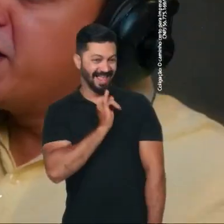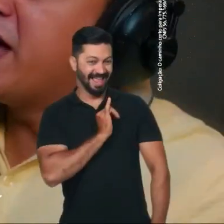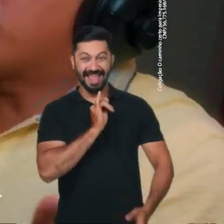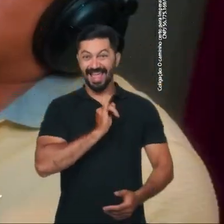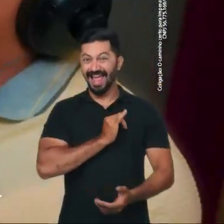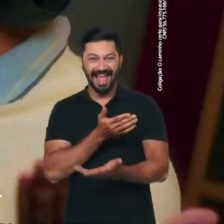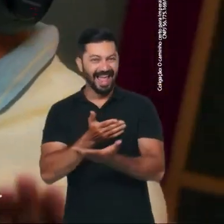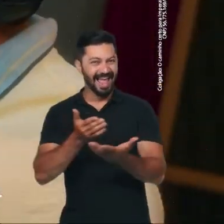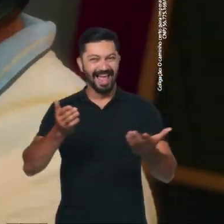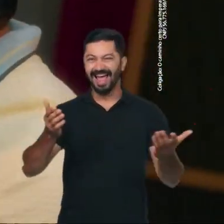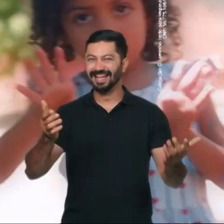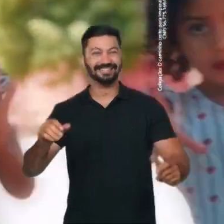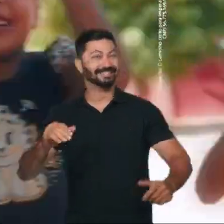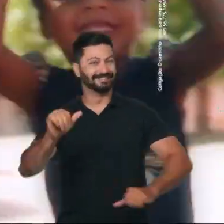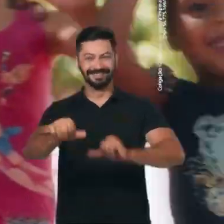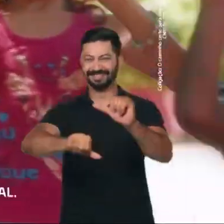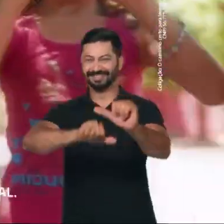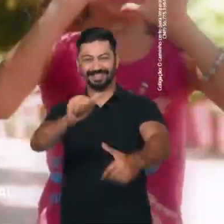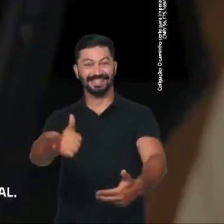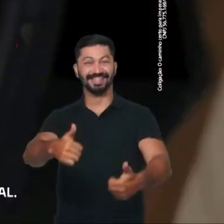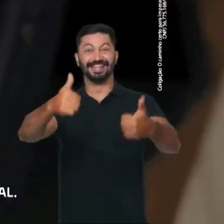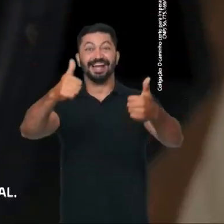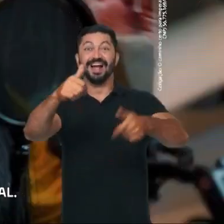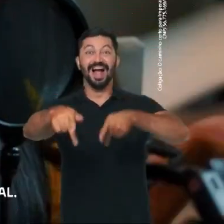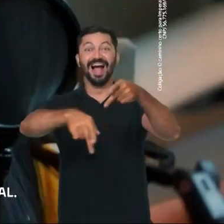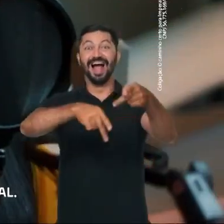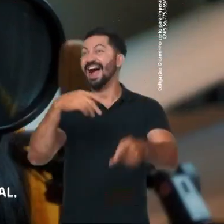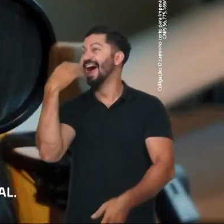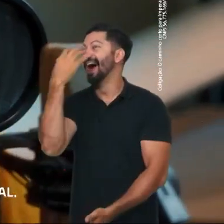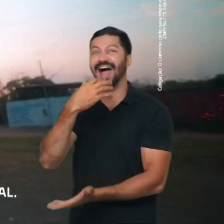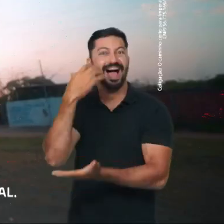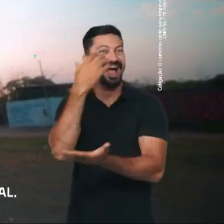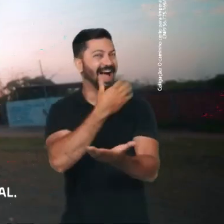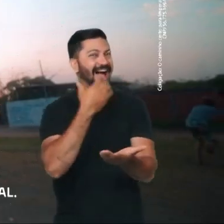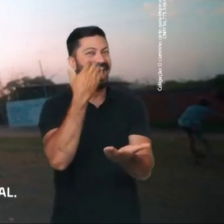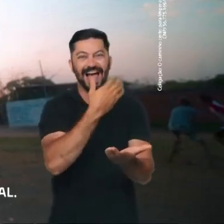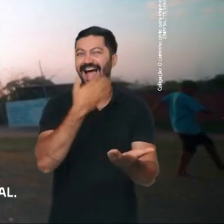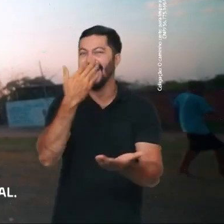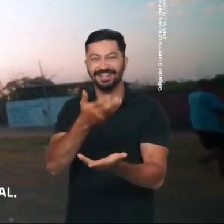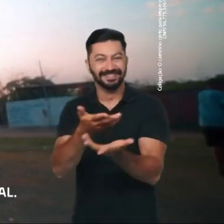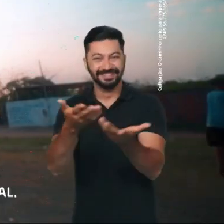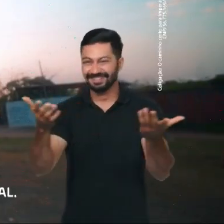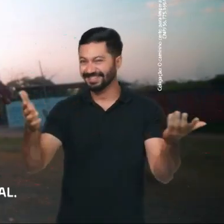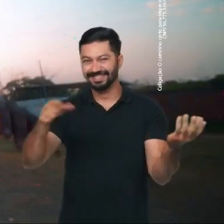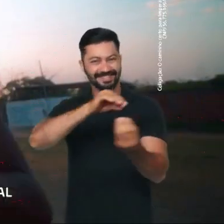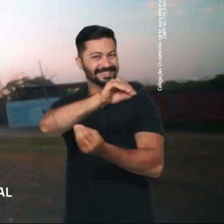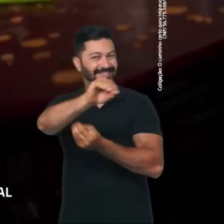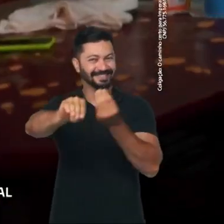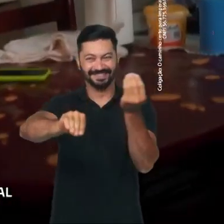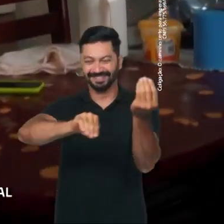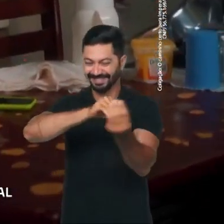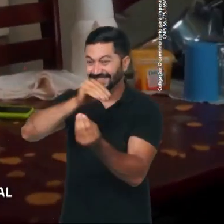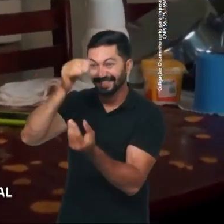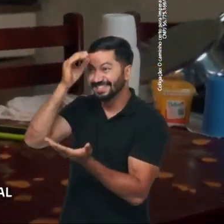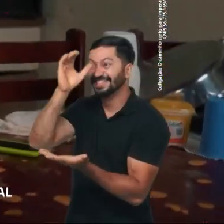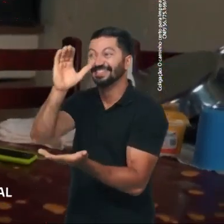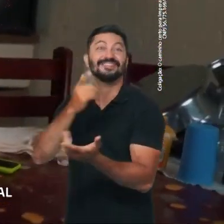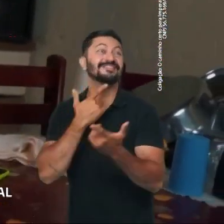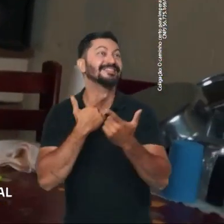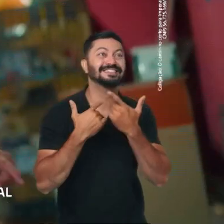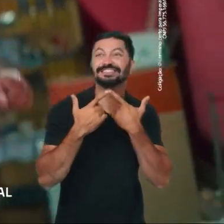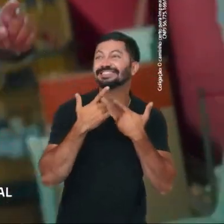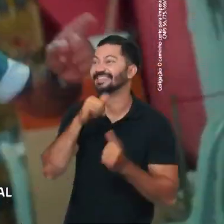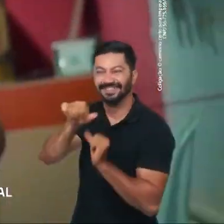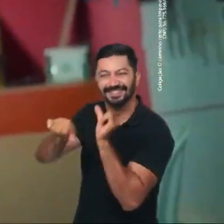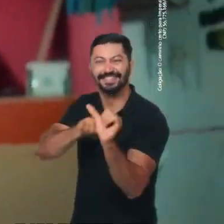Se reconstruir, ver nosso povo cantar Reflorencer essa mistura cultural O desejo de mudança na